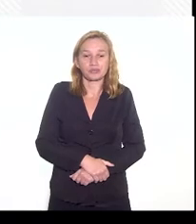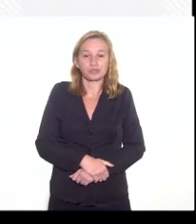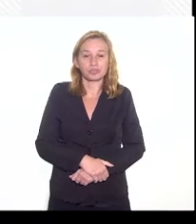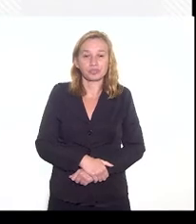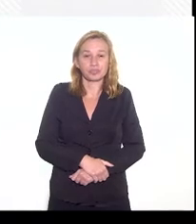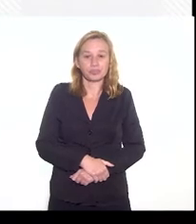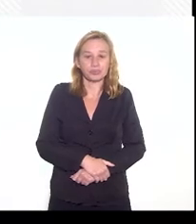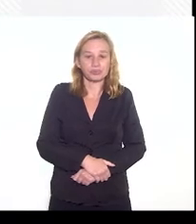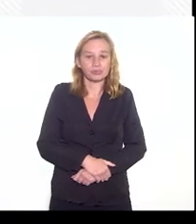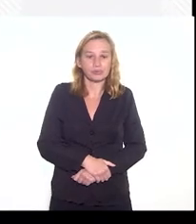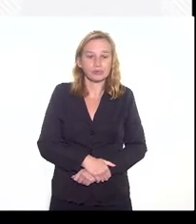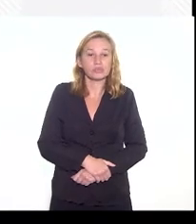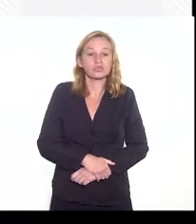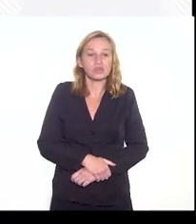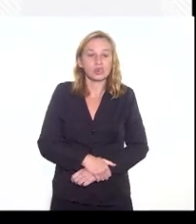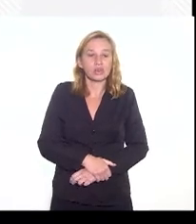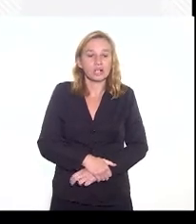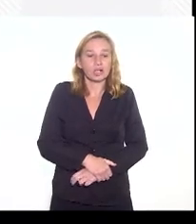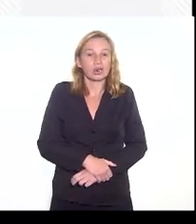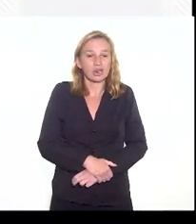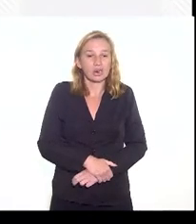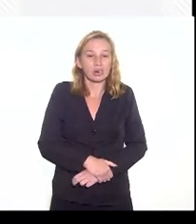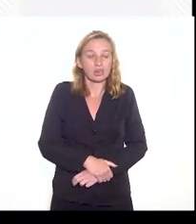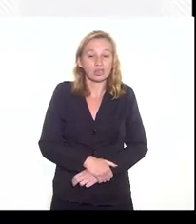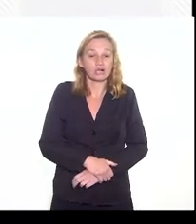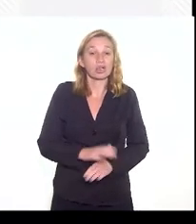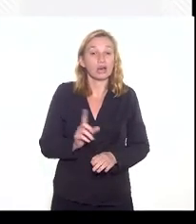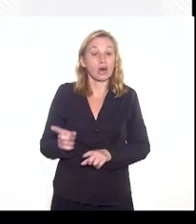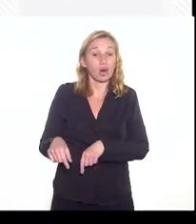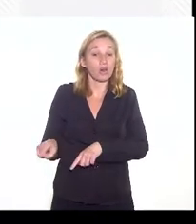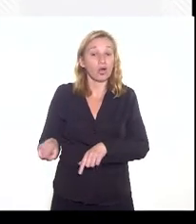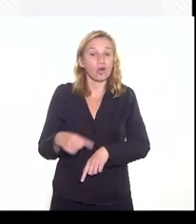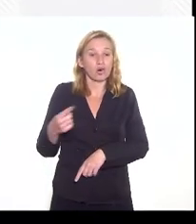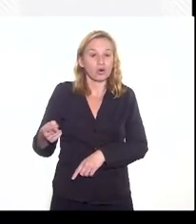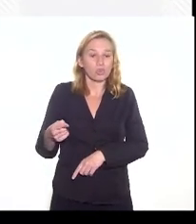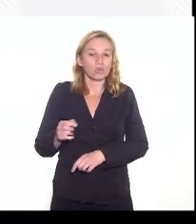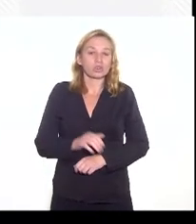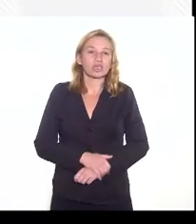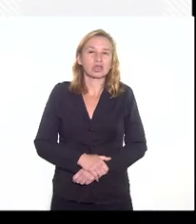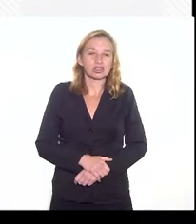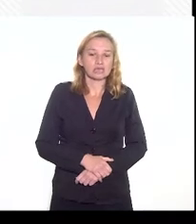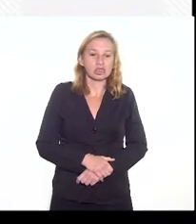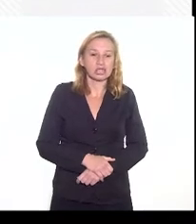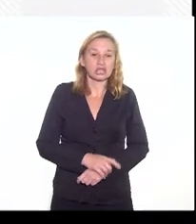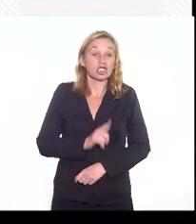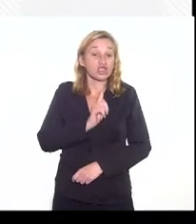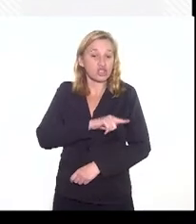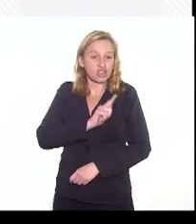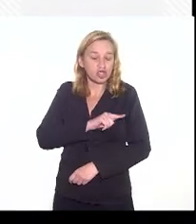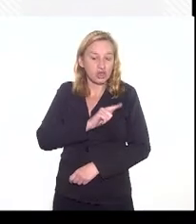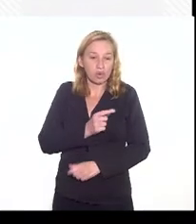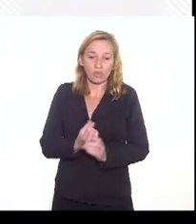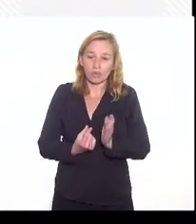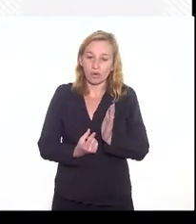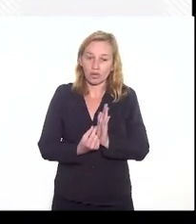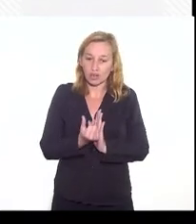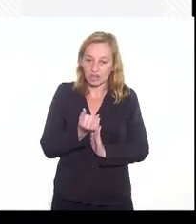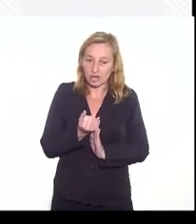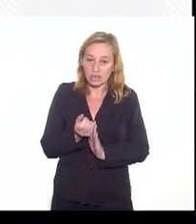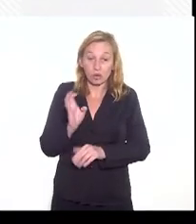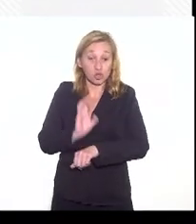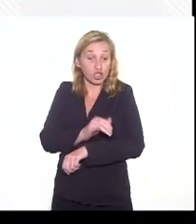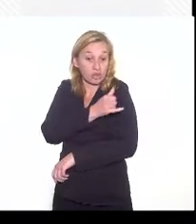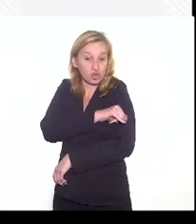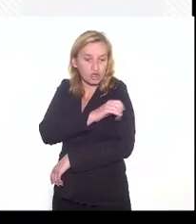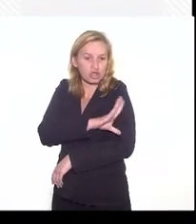redução, nós já falamos aqui dos benefícios, né? A outra é a adoção de gestão financeira centralizada. O Estado do Rio de